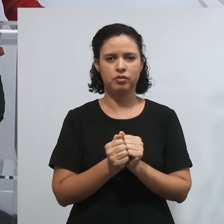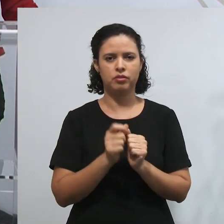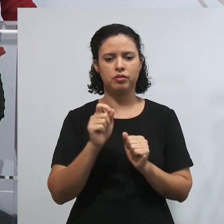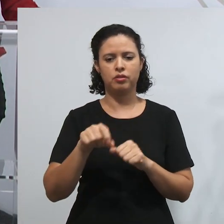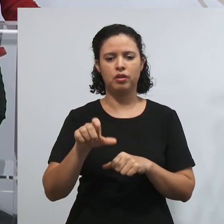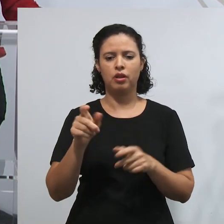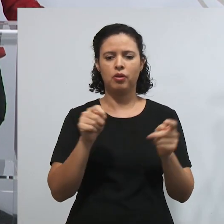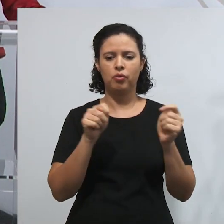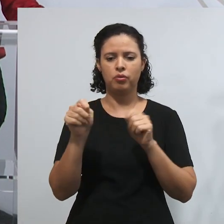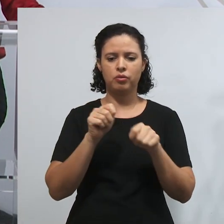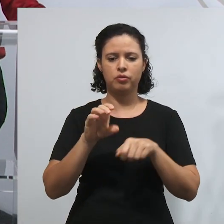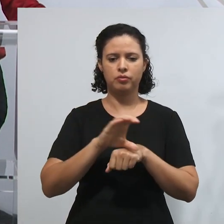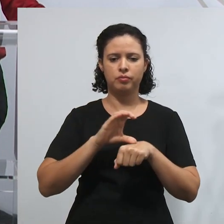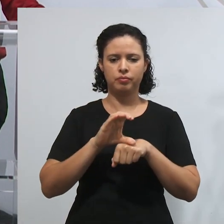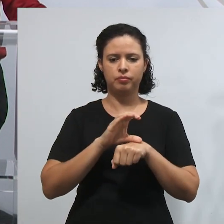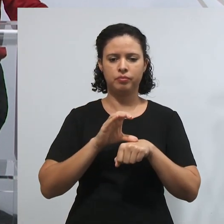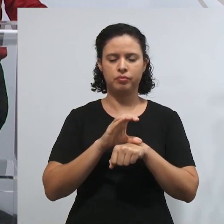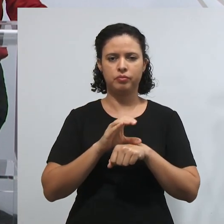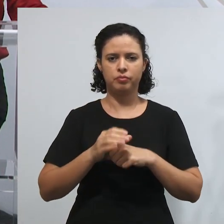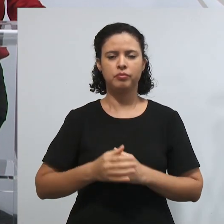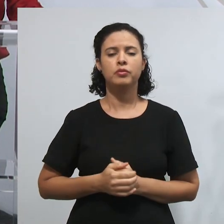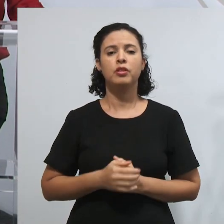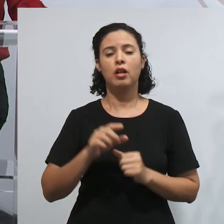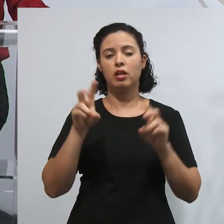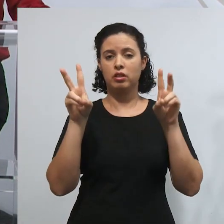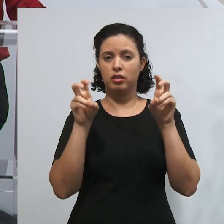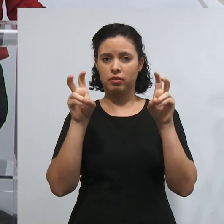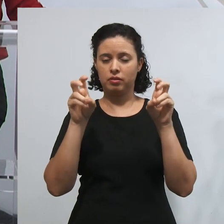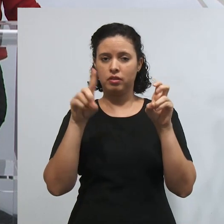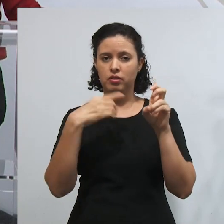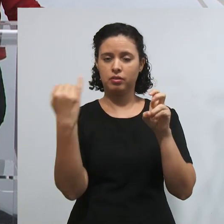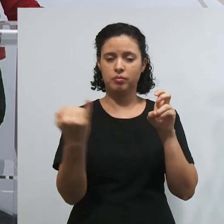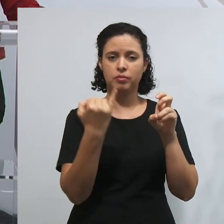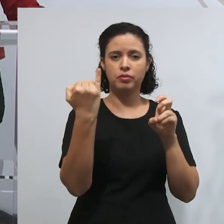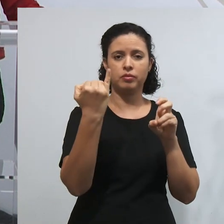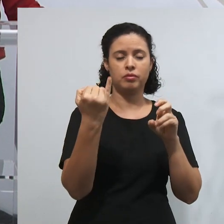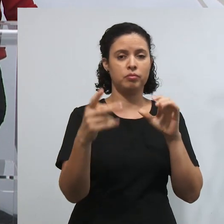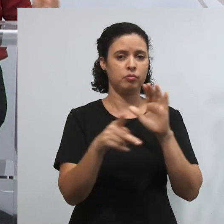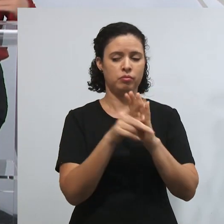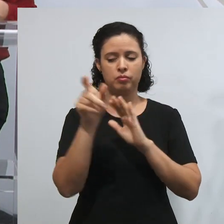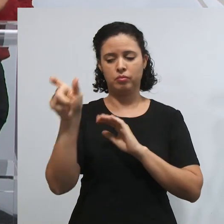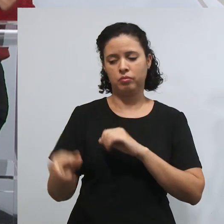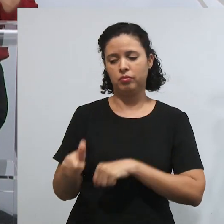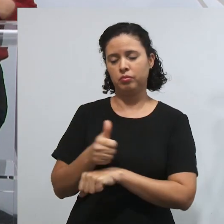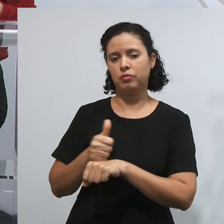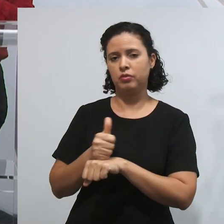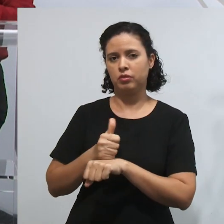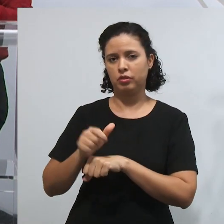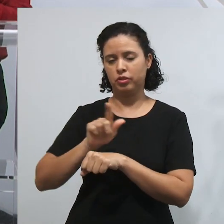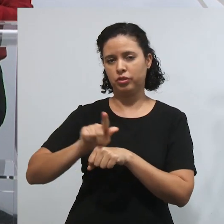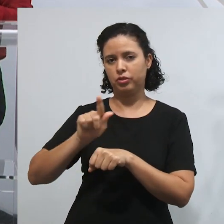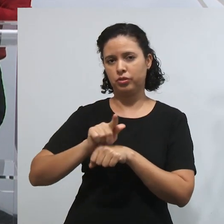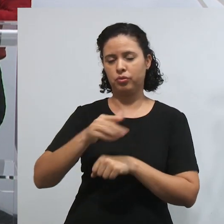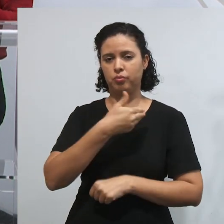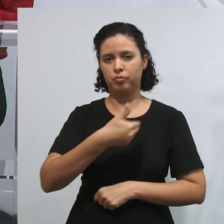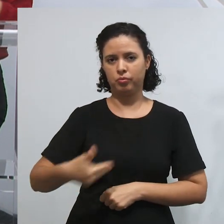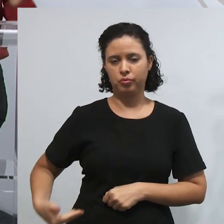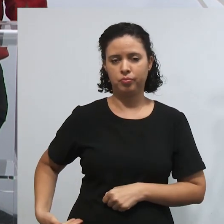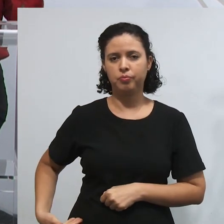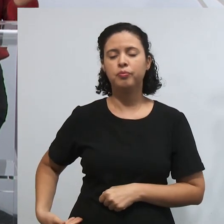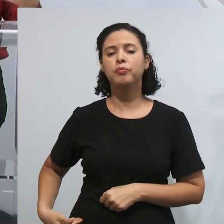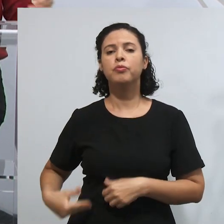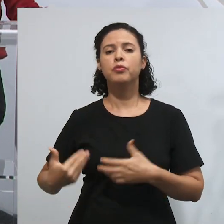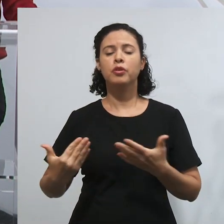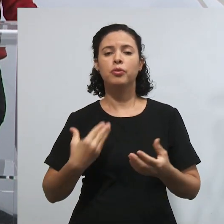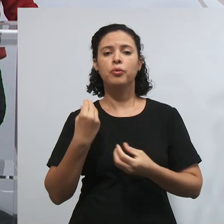Controle de Constitucionalidade. Uma temática que é muito importante para o gestor público, para ele entender como que funciona essa questão